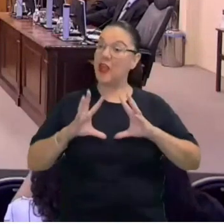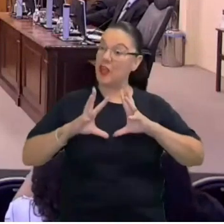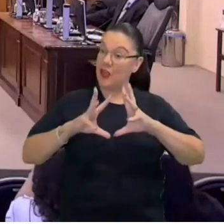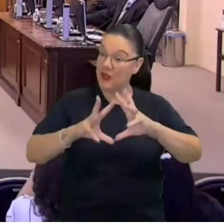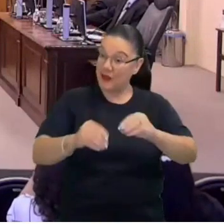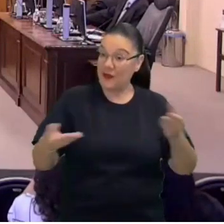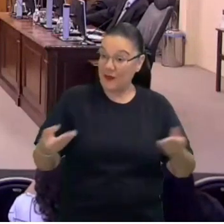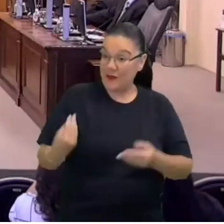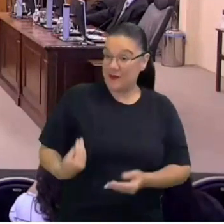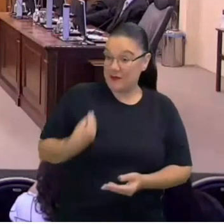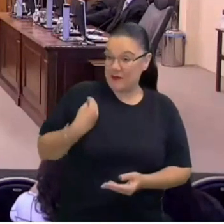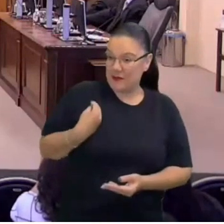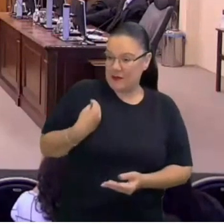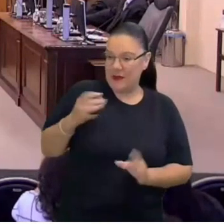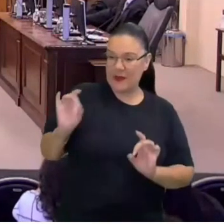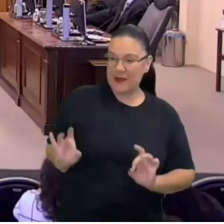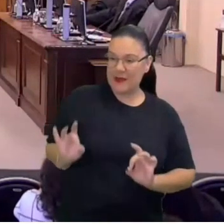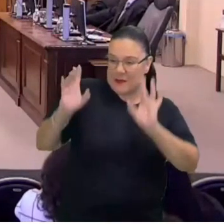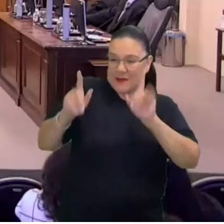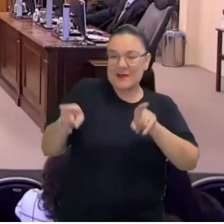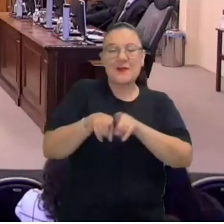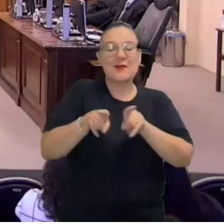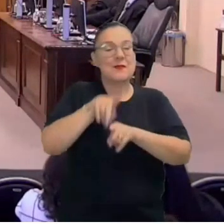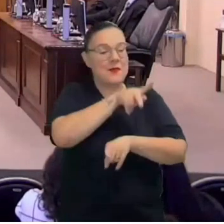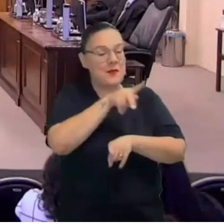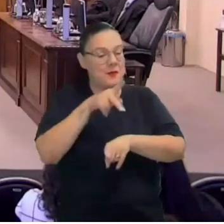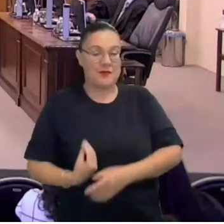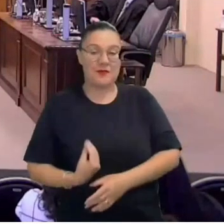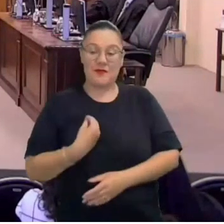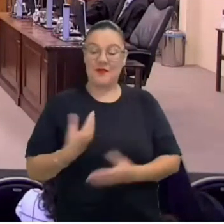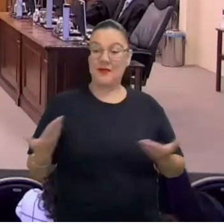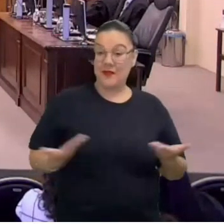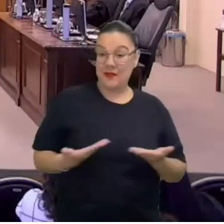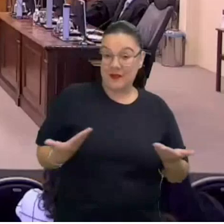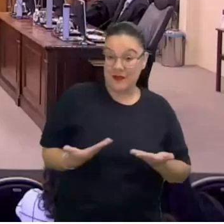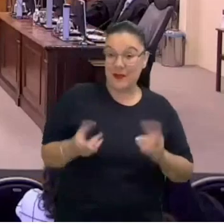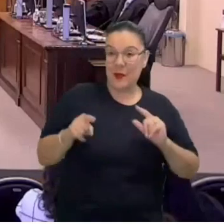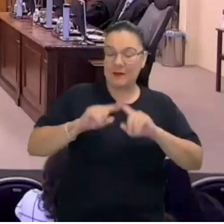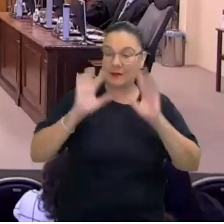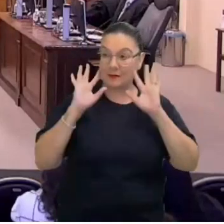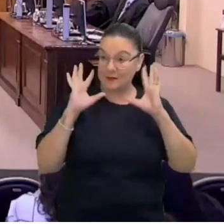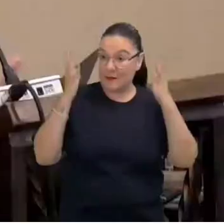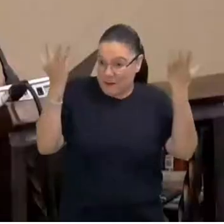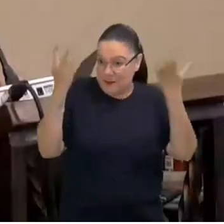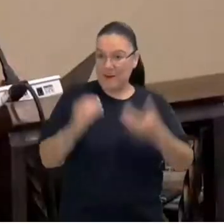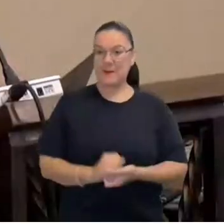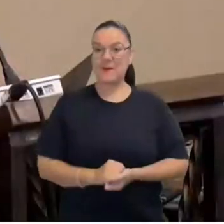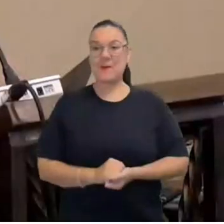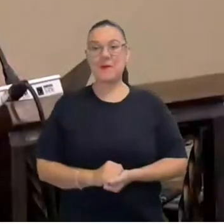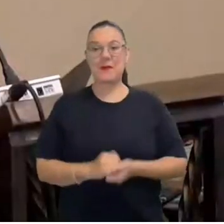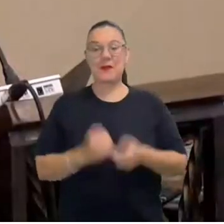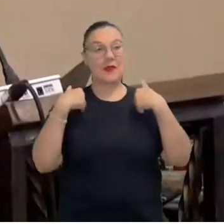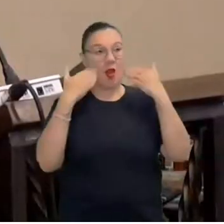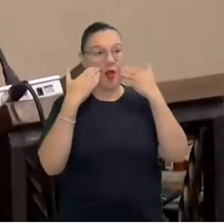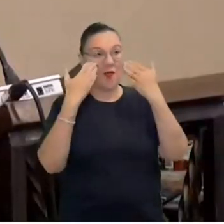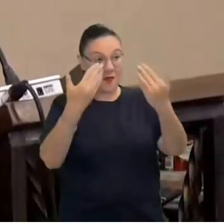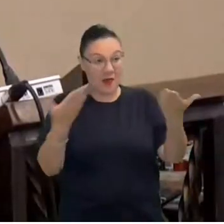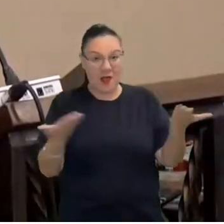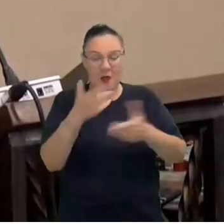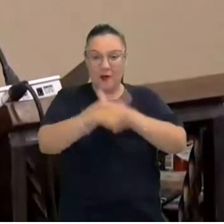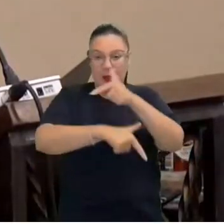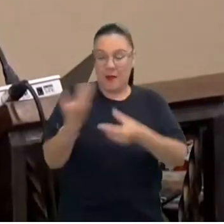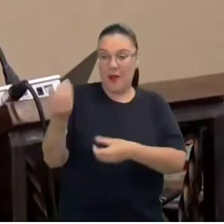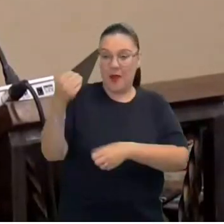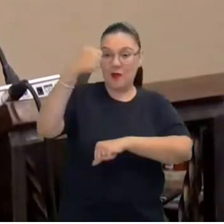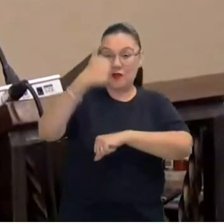particularmente aos professores que estão aqui, nesse momento de celebração, por que não? E eu, na frente da revista, nesse momento, faço